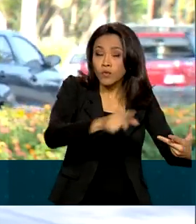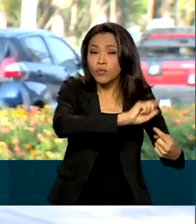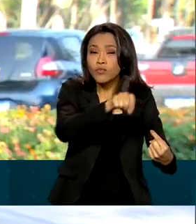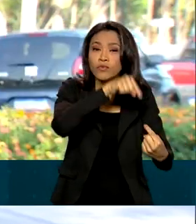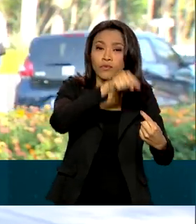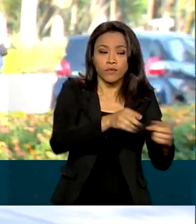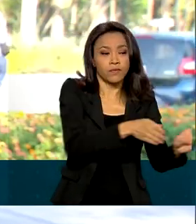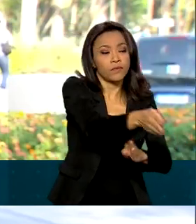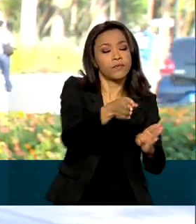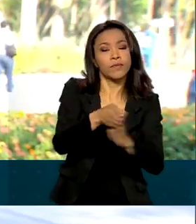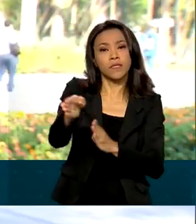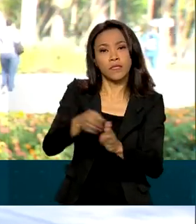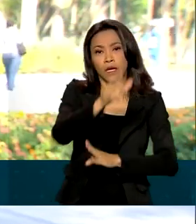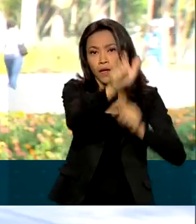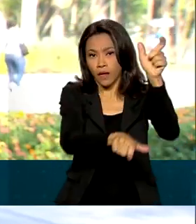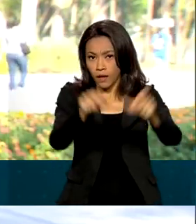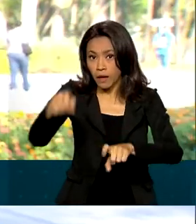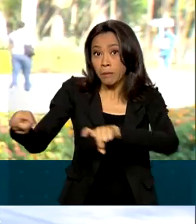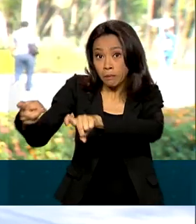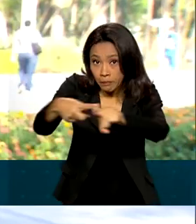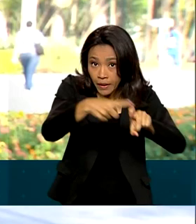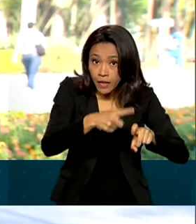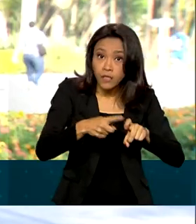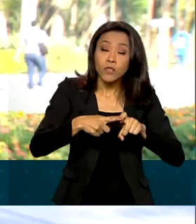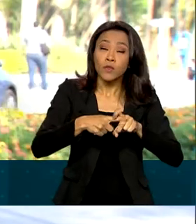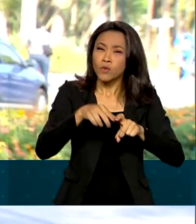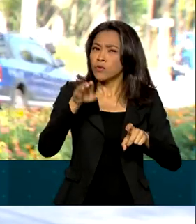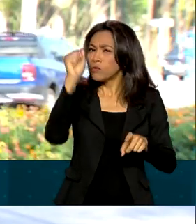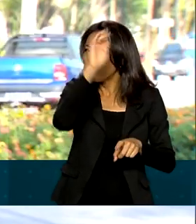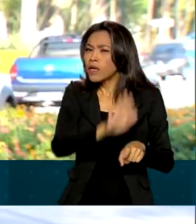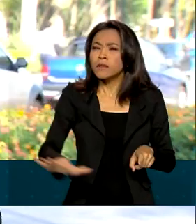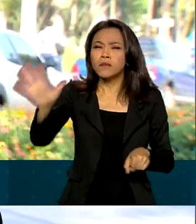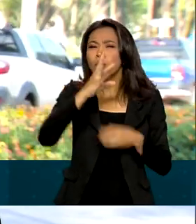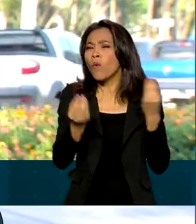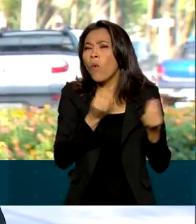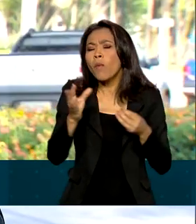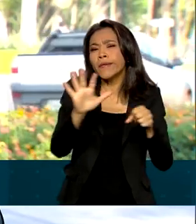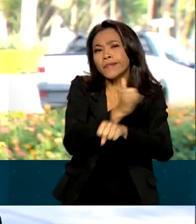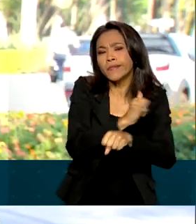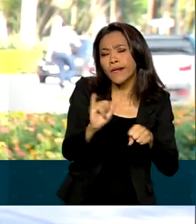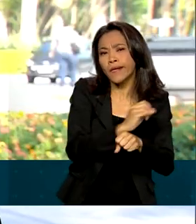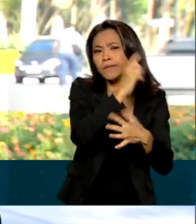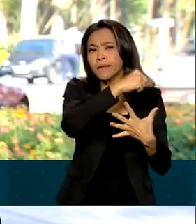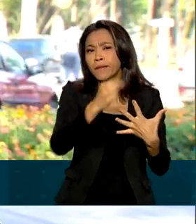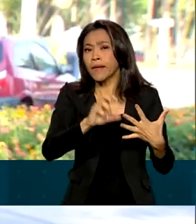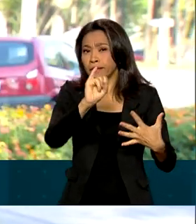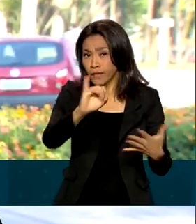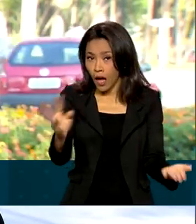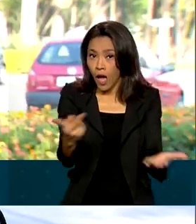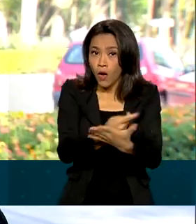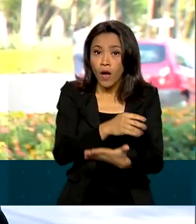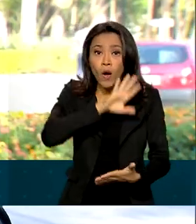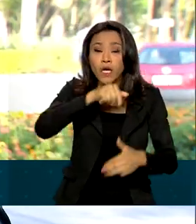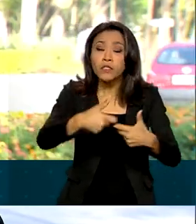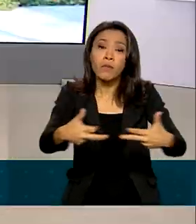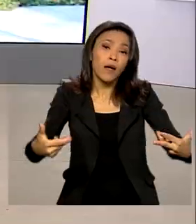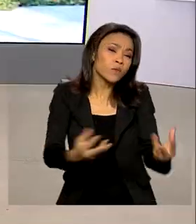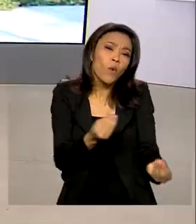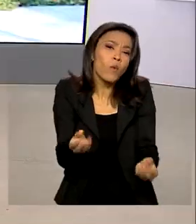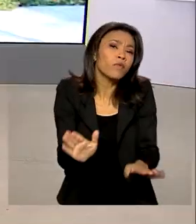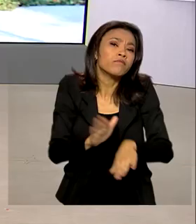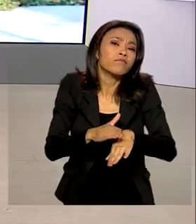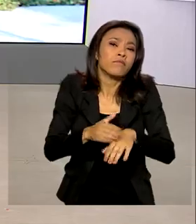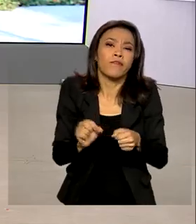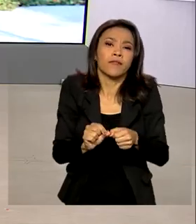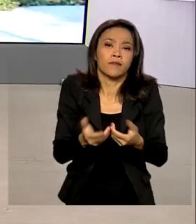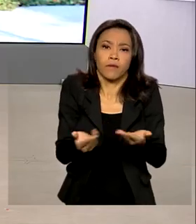veterinários de todo o país sobre os procedimentos diante de possíveis casos da doença em animais. Renata, eu volto com você.